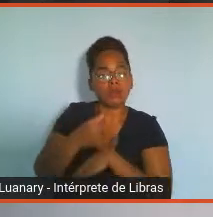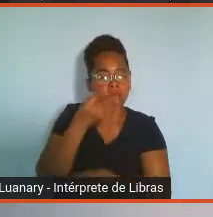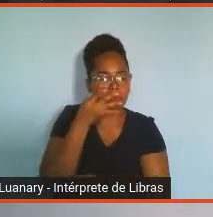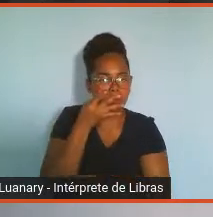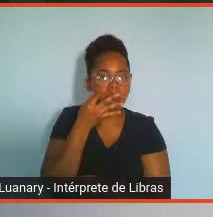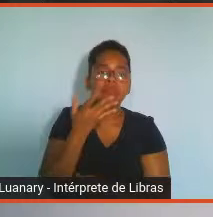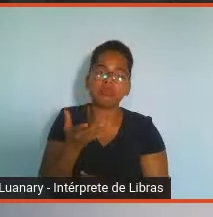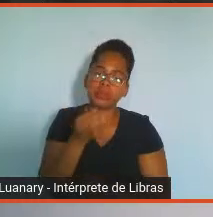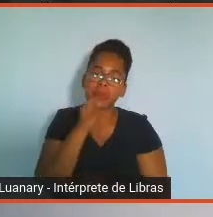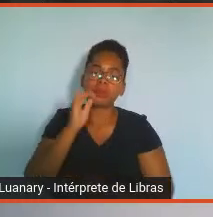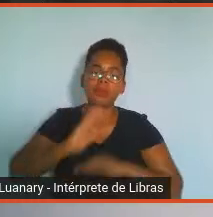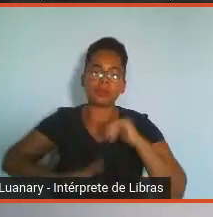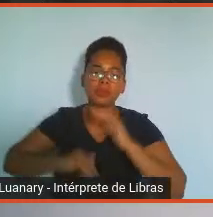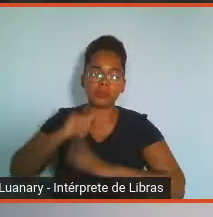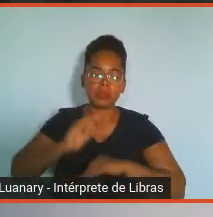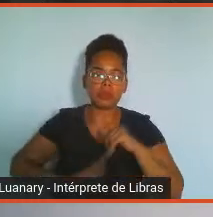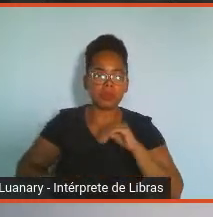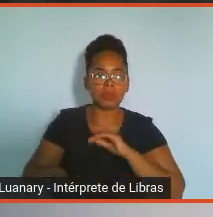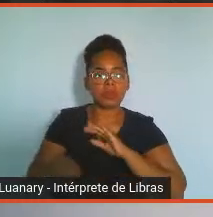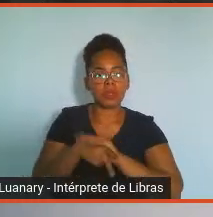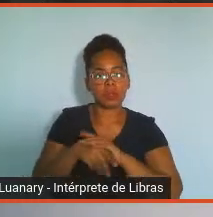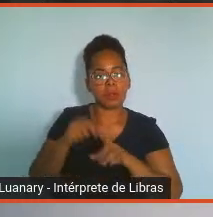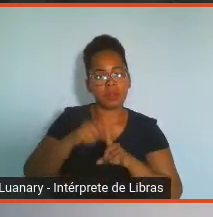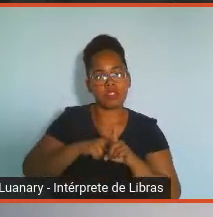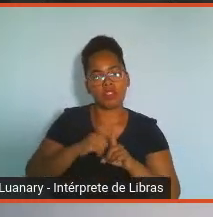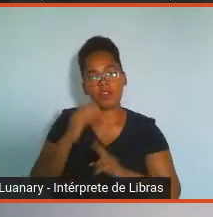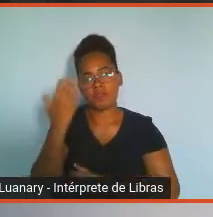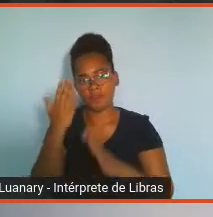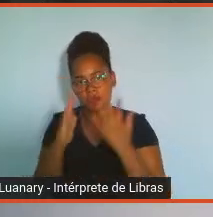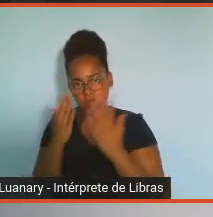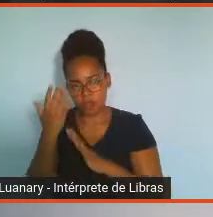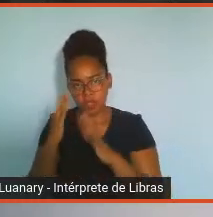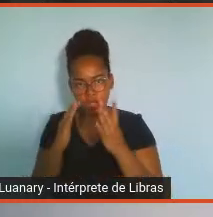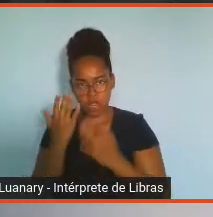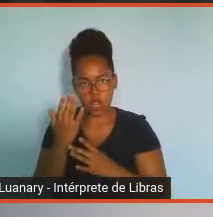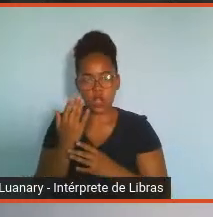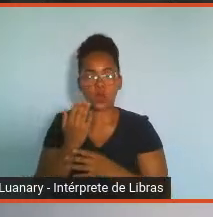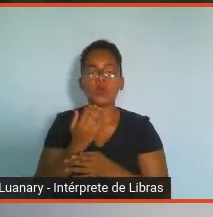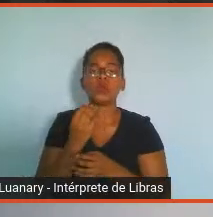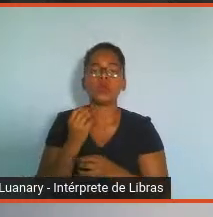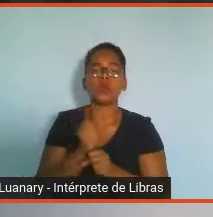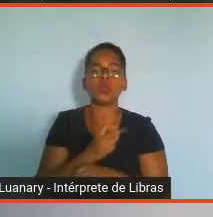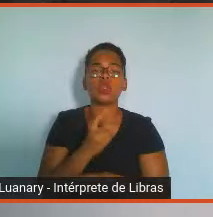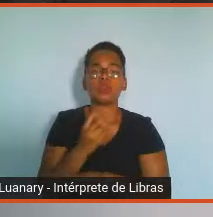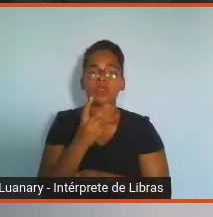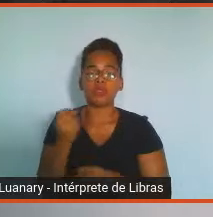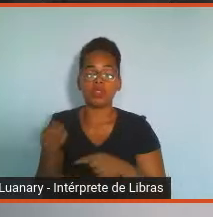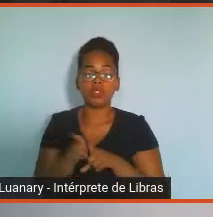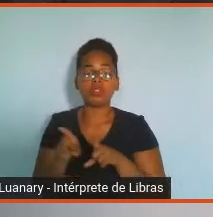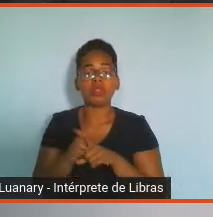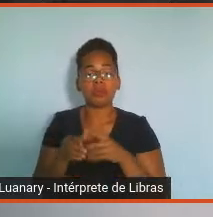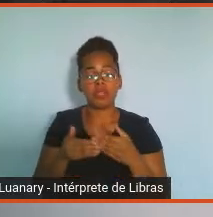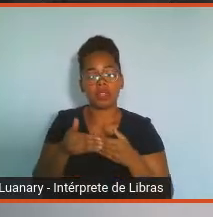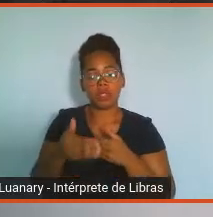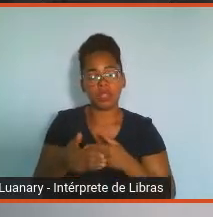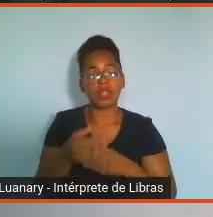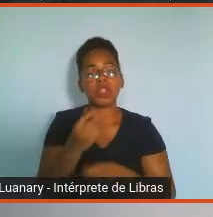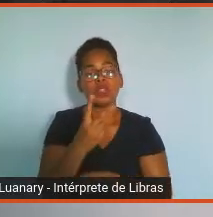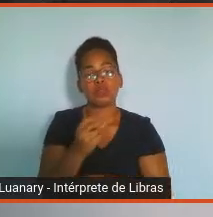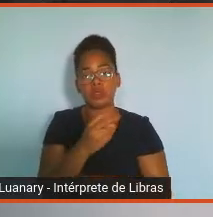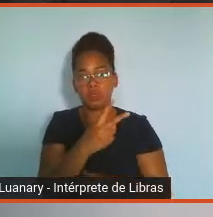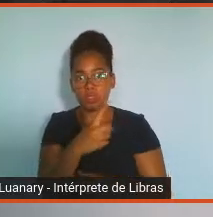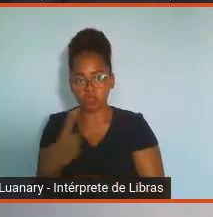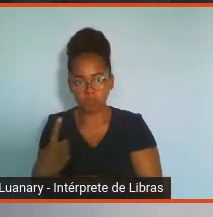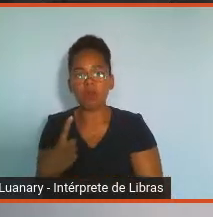2021 foram prorrogadas automaticamente até março de 2021. Para as